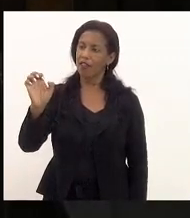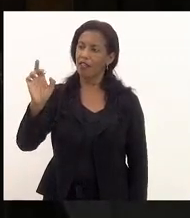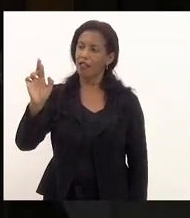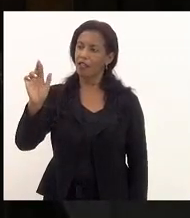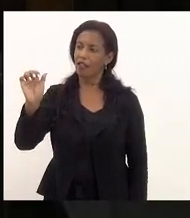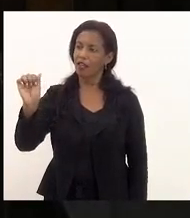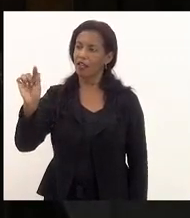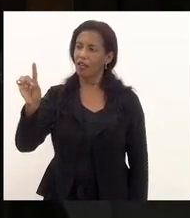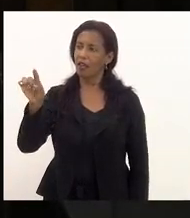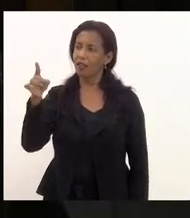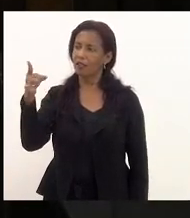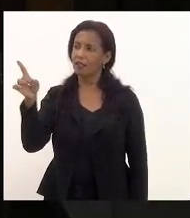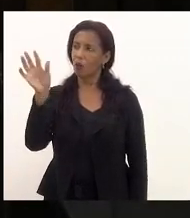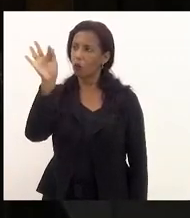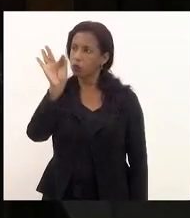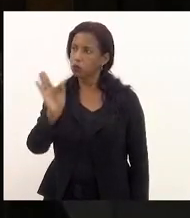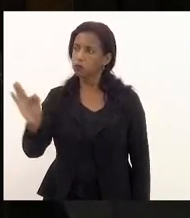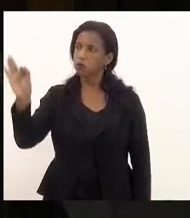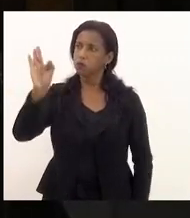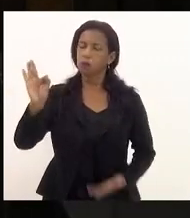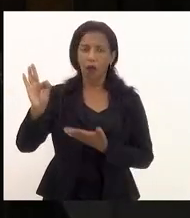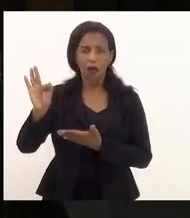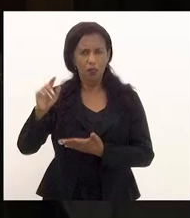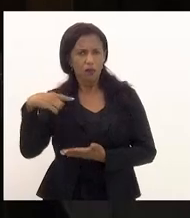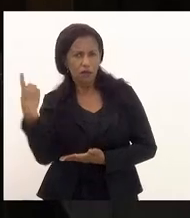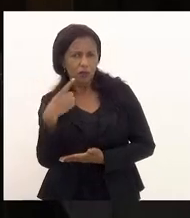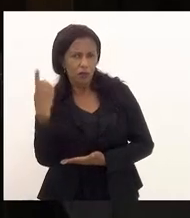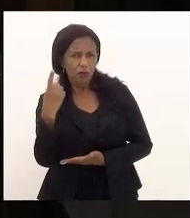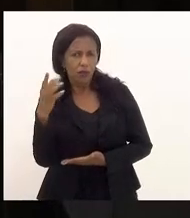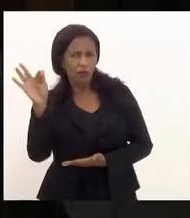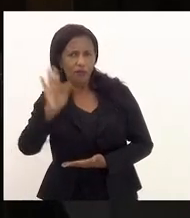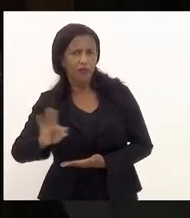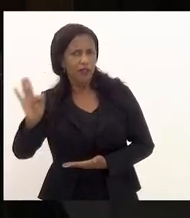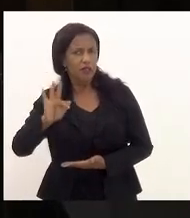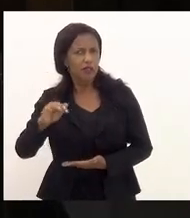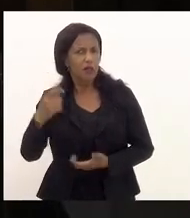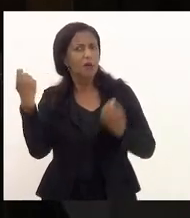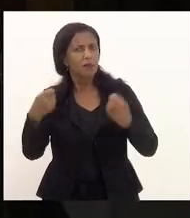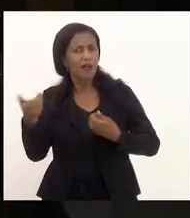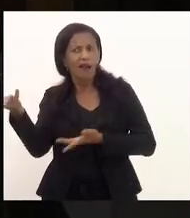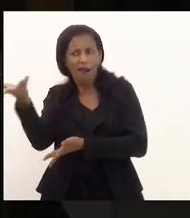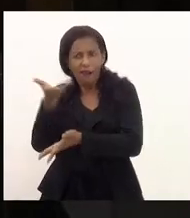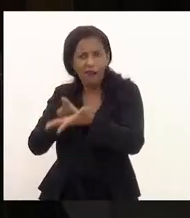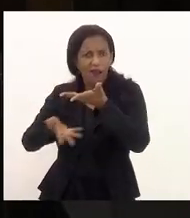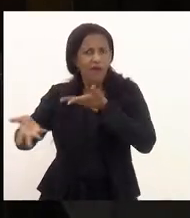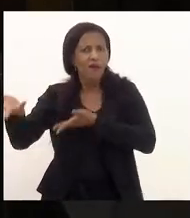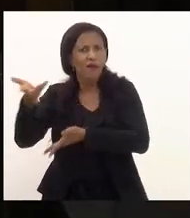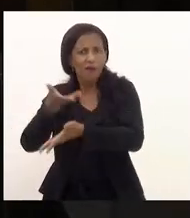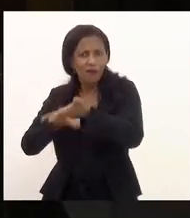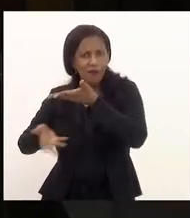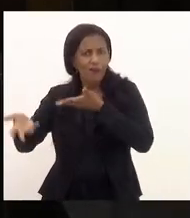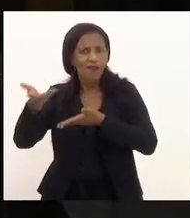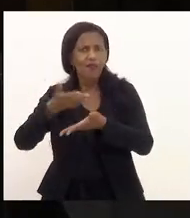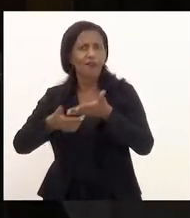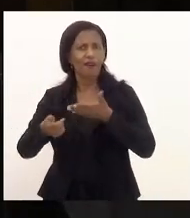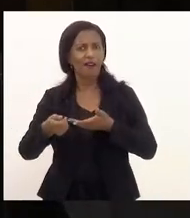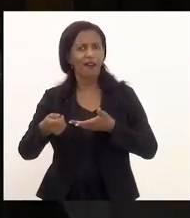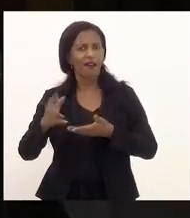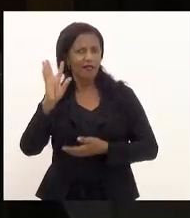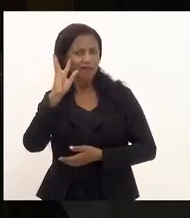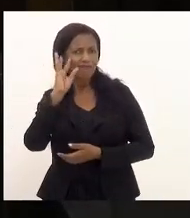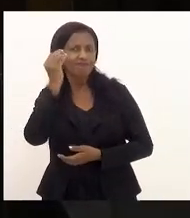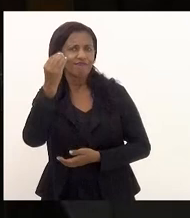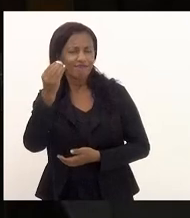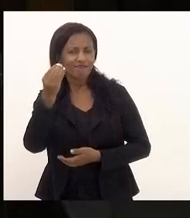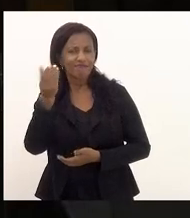Se somos uma federação, deveríamos estar partilhando as decisões.